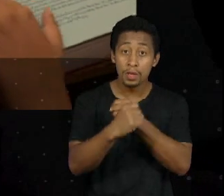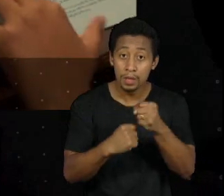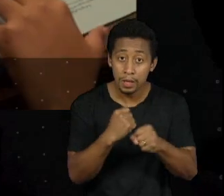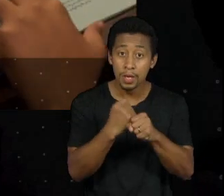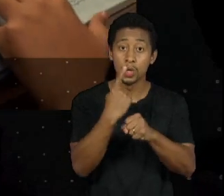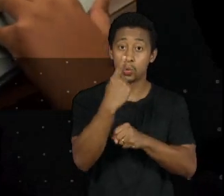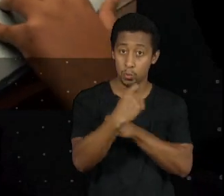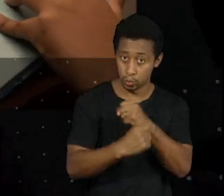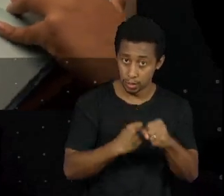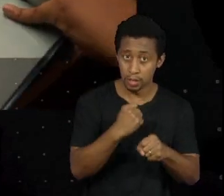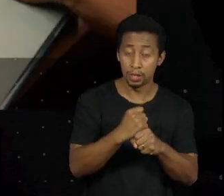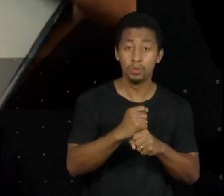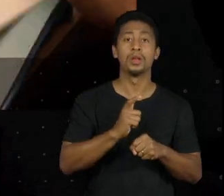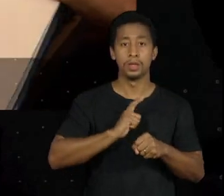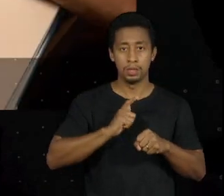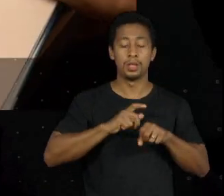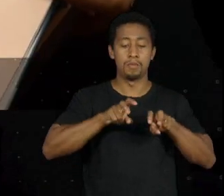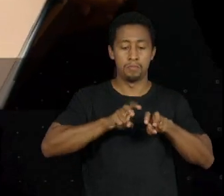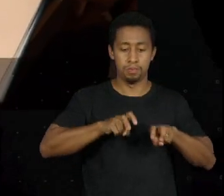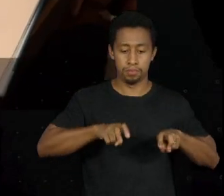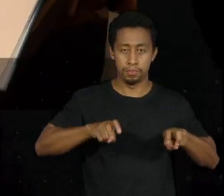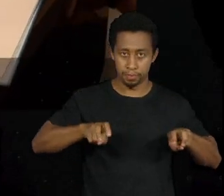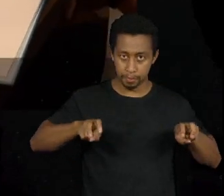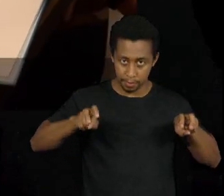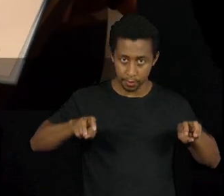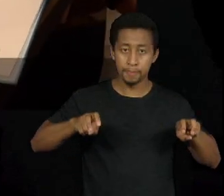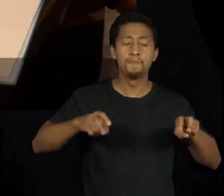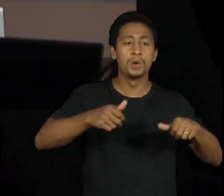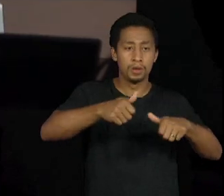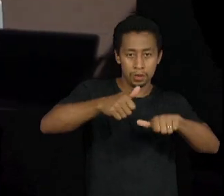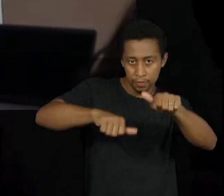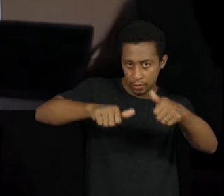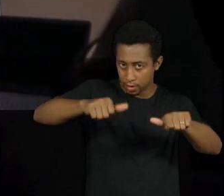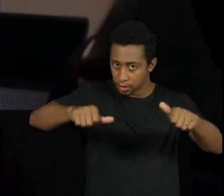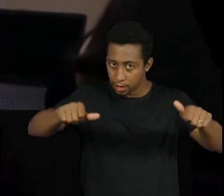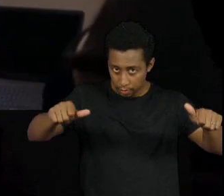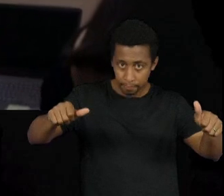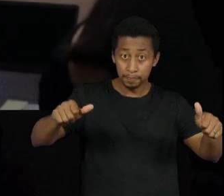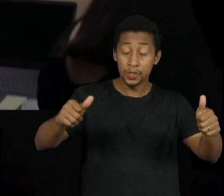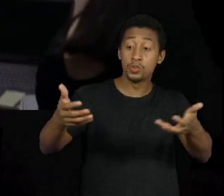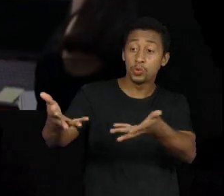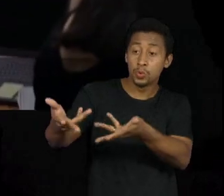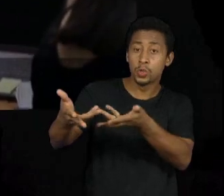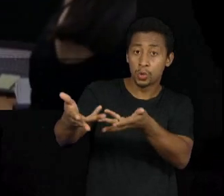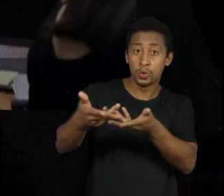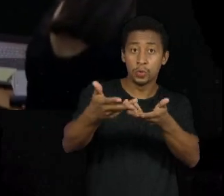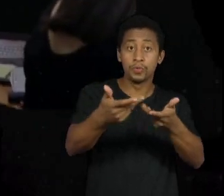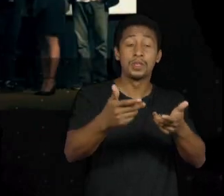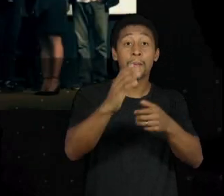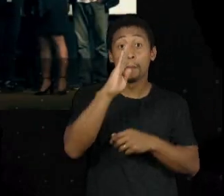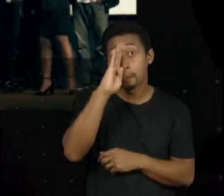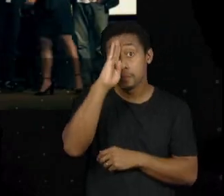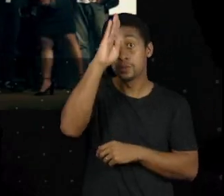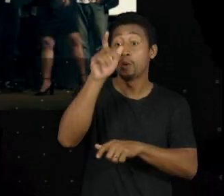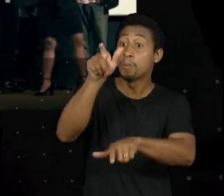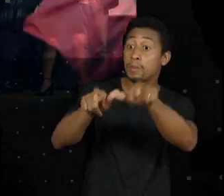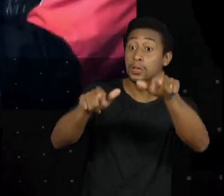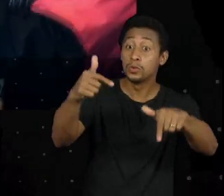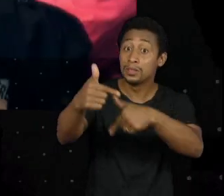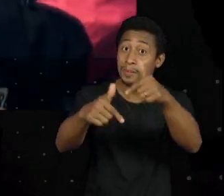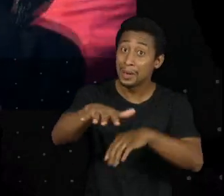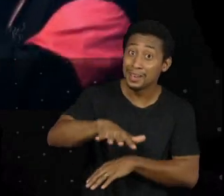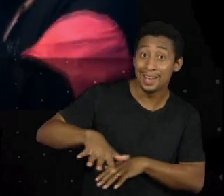júri do anuário então a gente convida os principais nomes da publicidade brasileira para